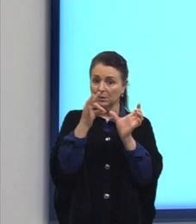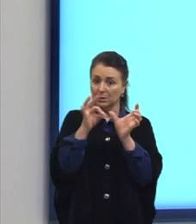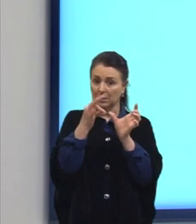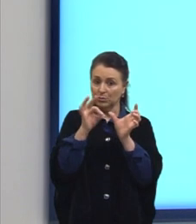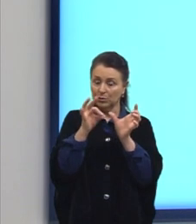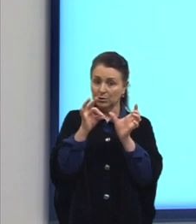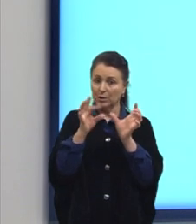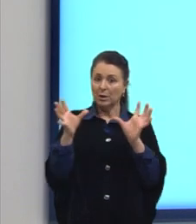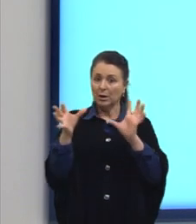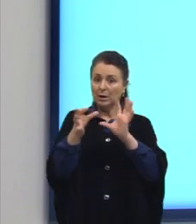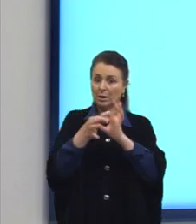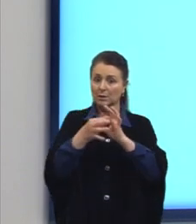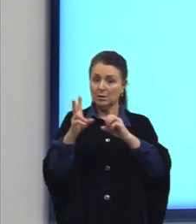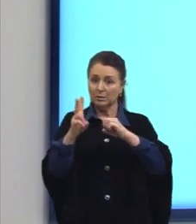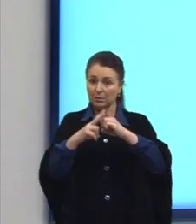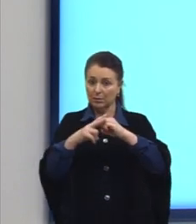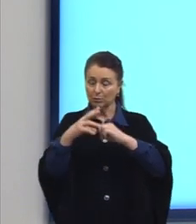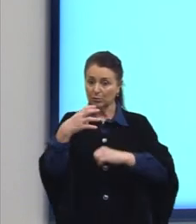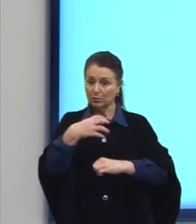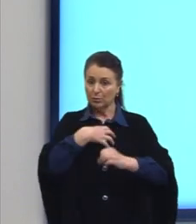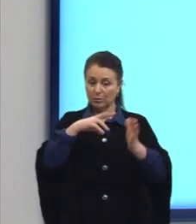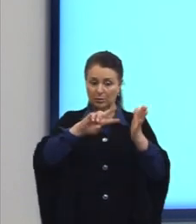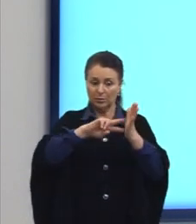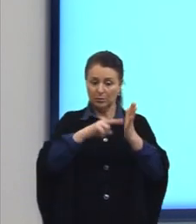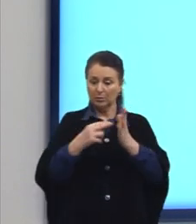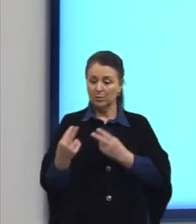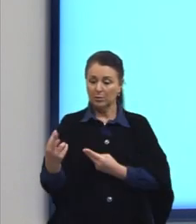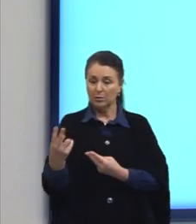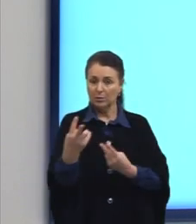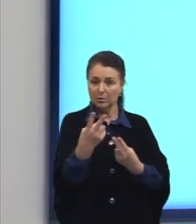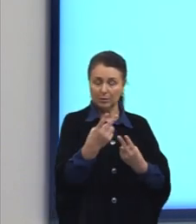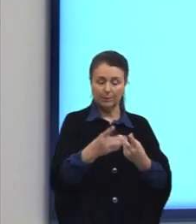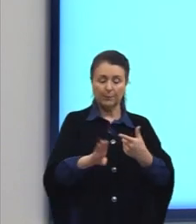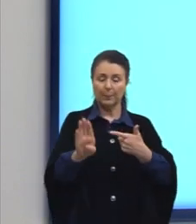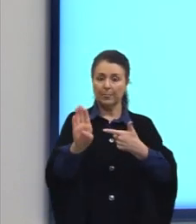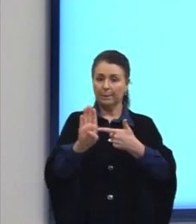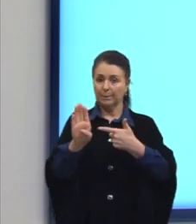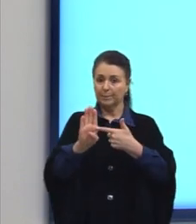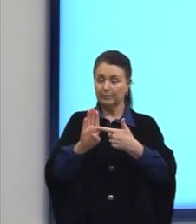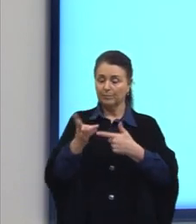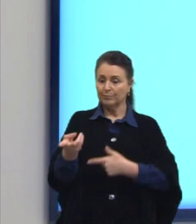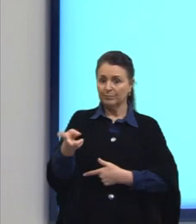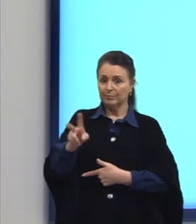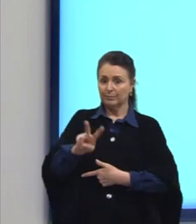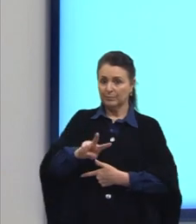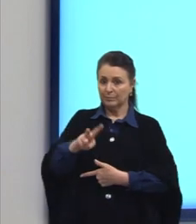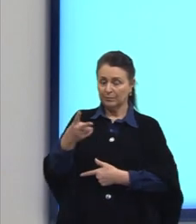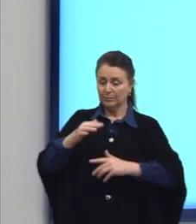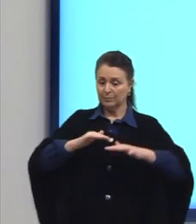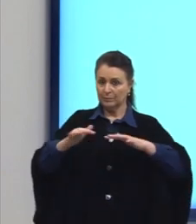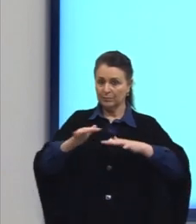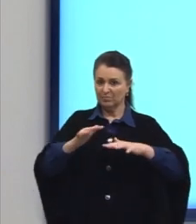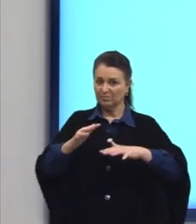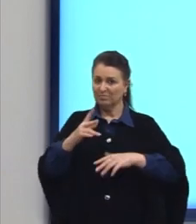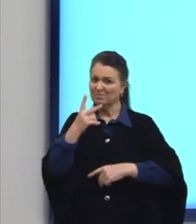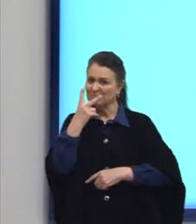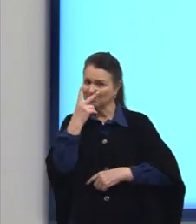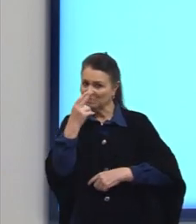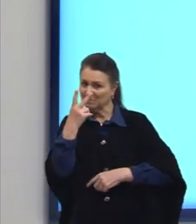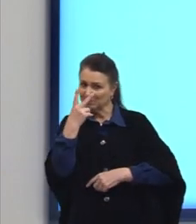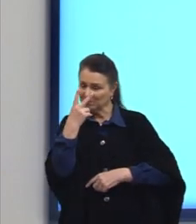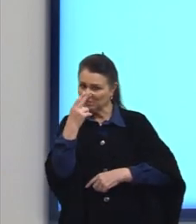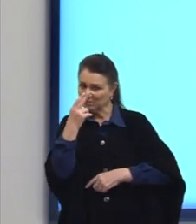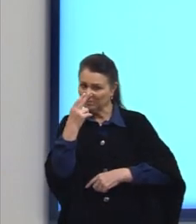ligação entre verbos semanticamente semelhantes, letra B, a oposição entre ações aparentemente